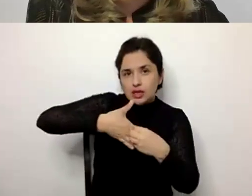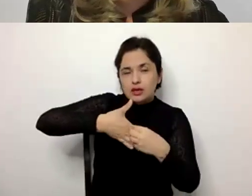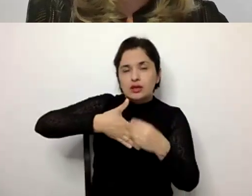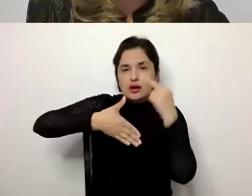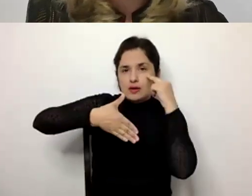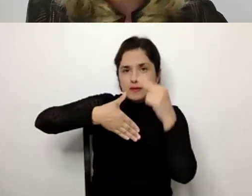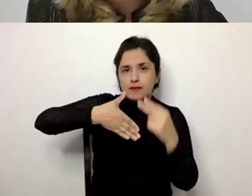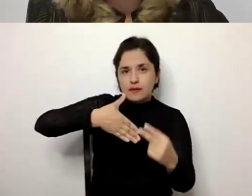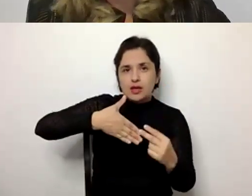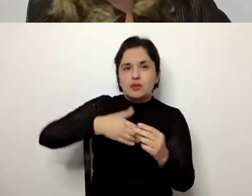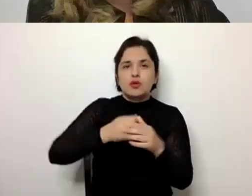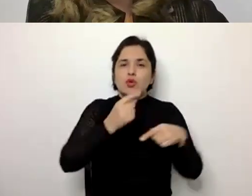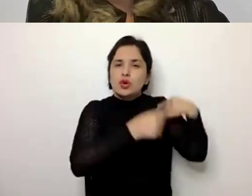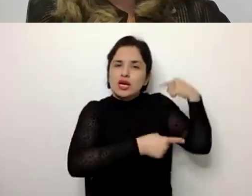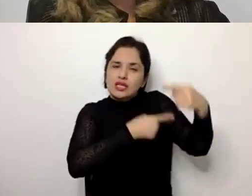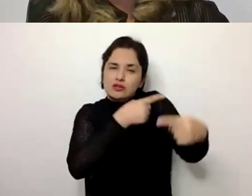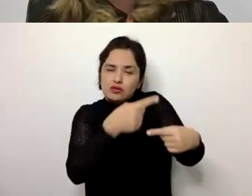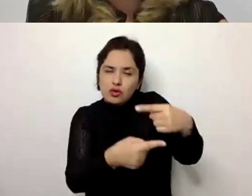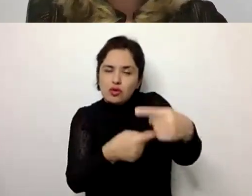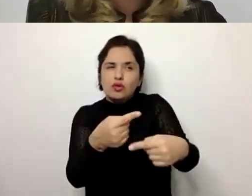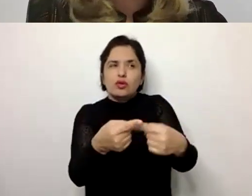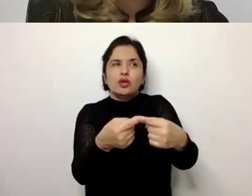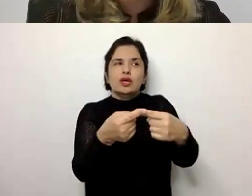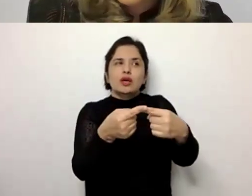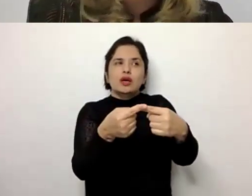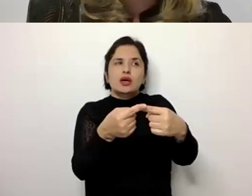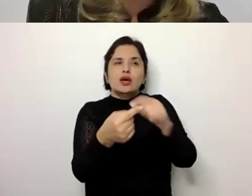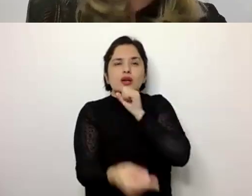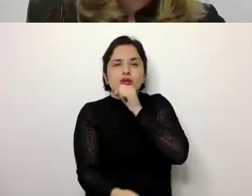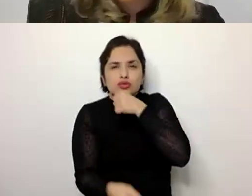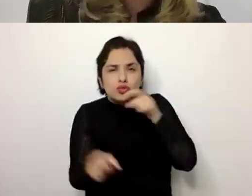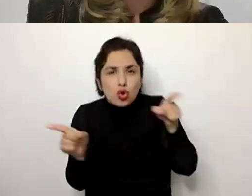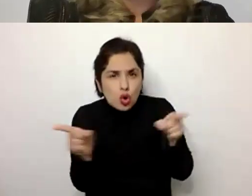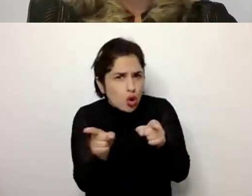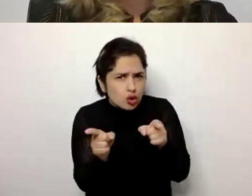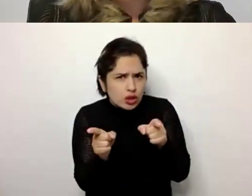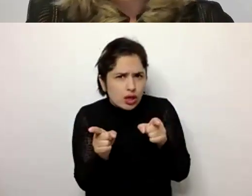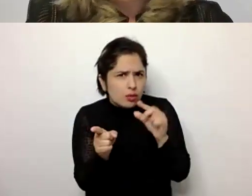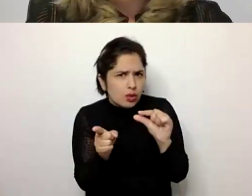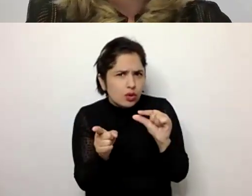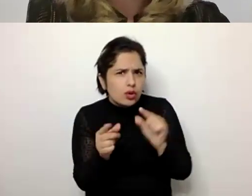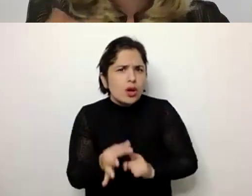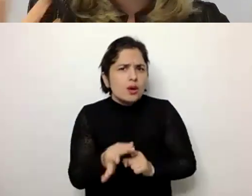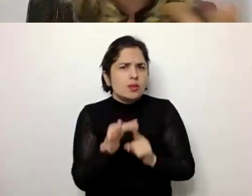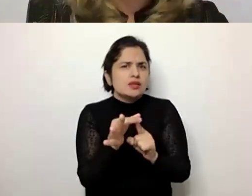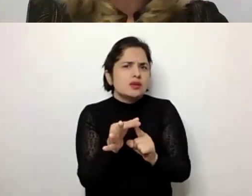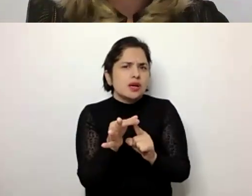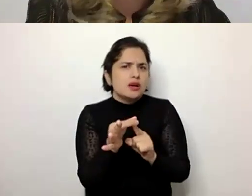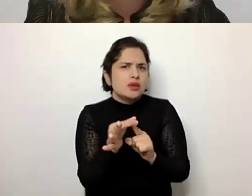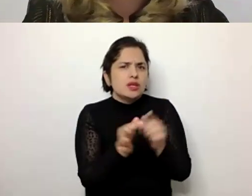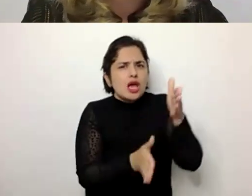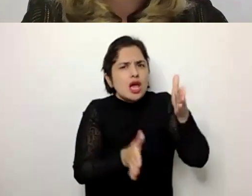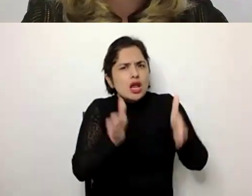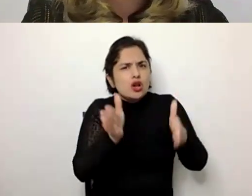história de uma longevidade muito curta, principalmente nos períodos de